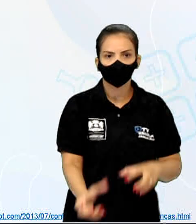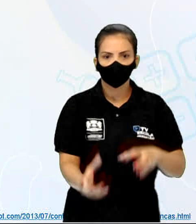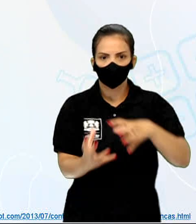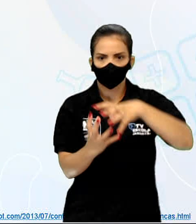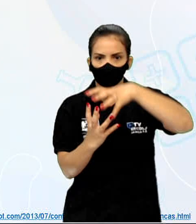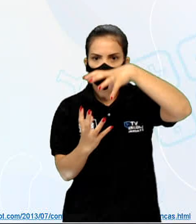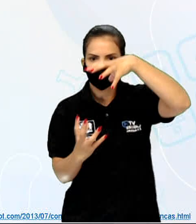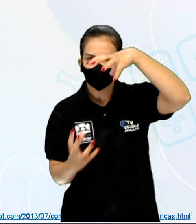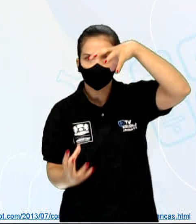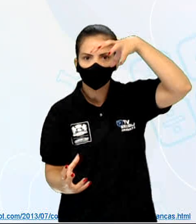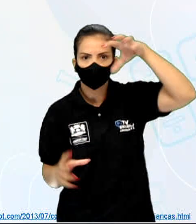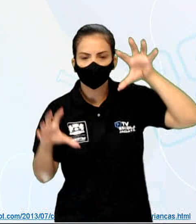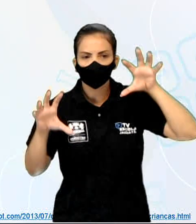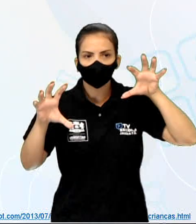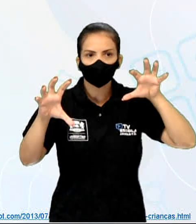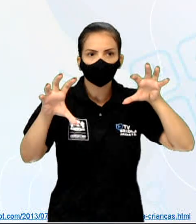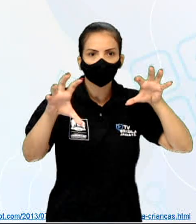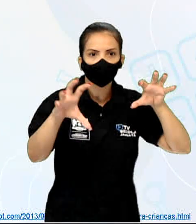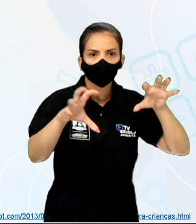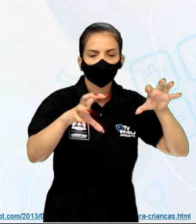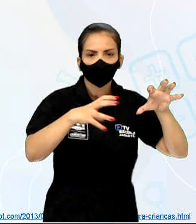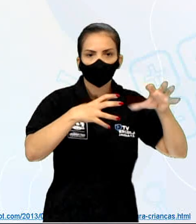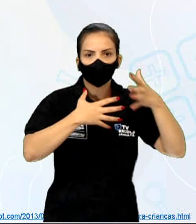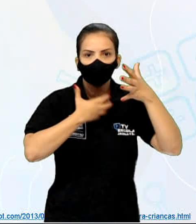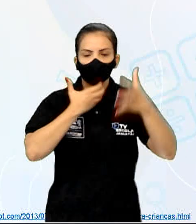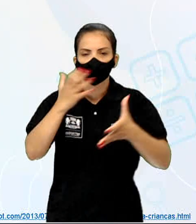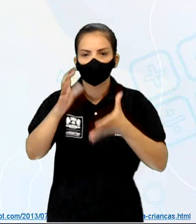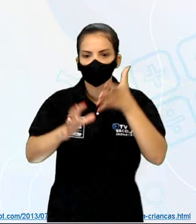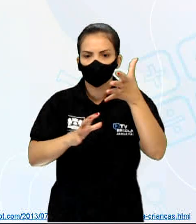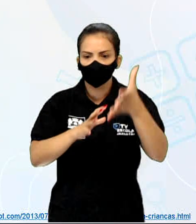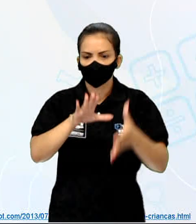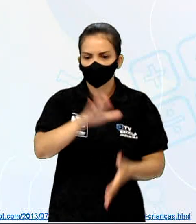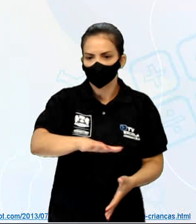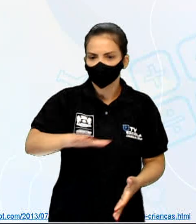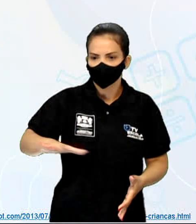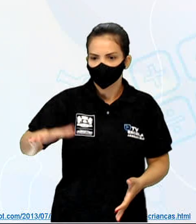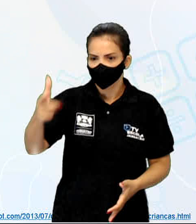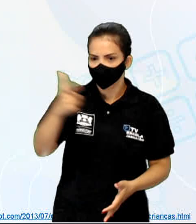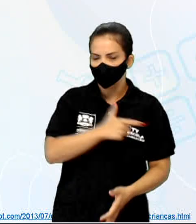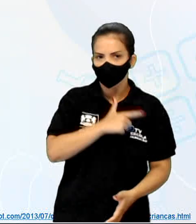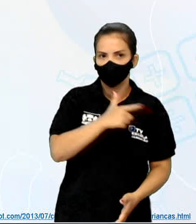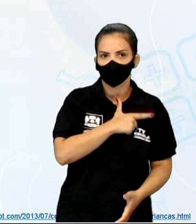diz uma voz carnêvosa. Criança feiosa!